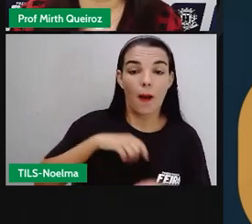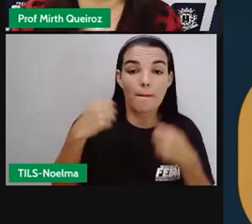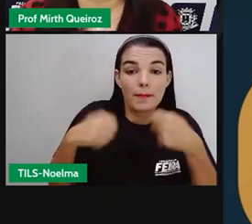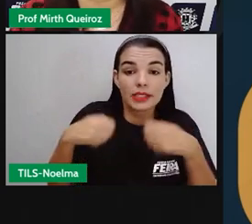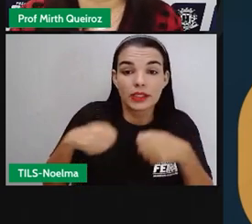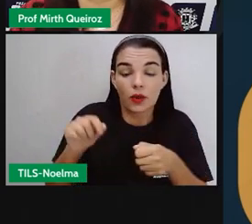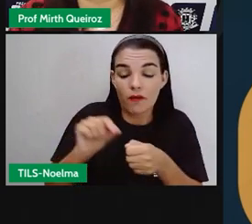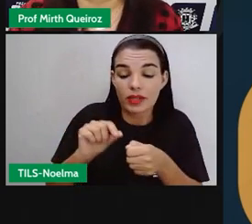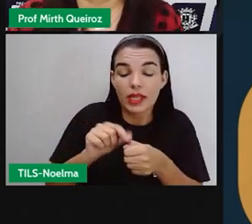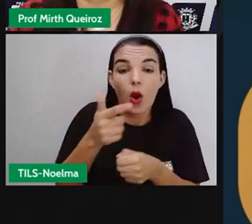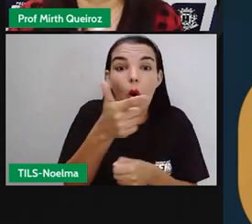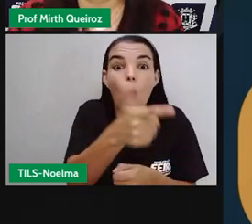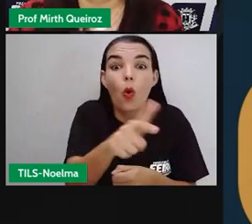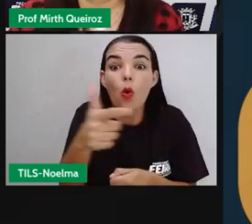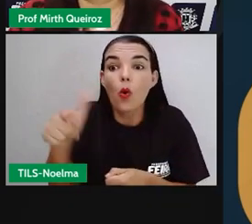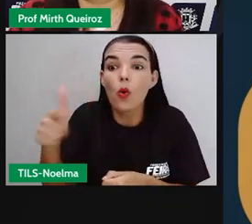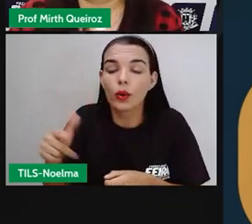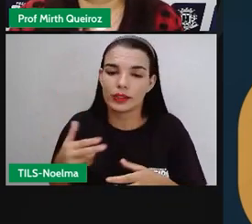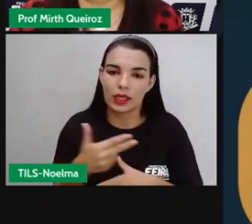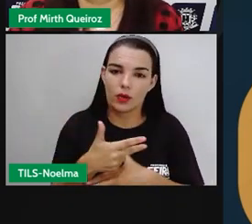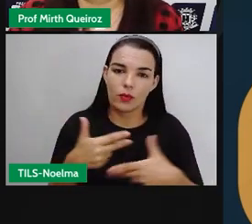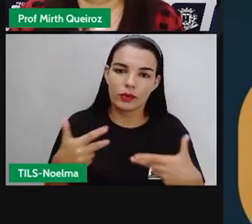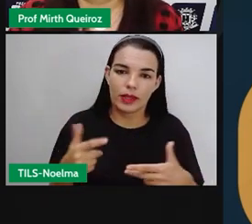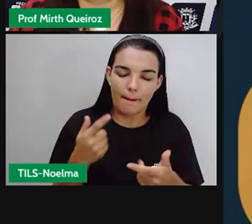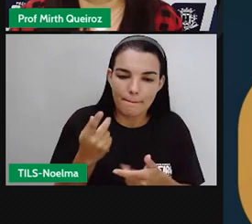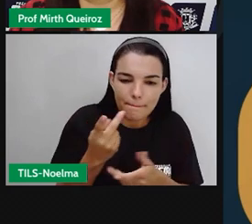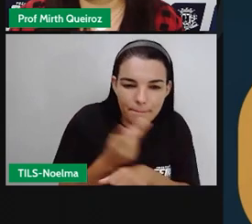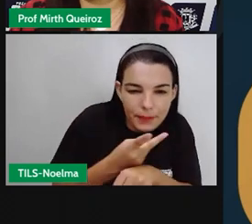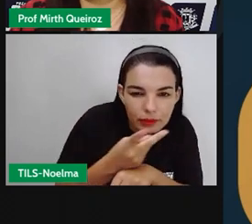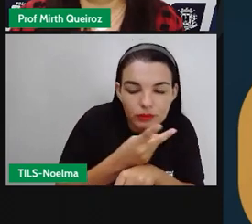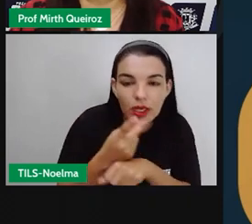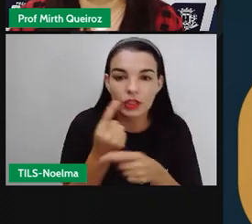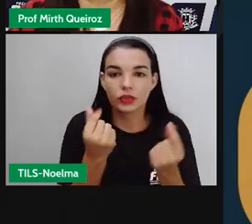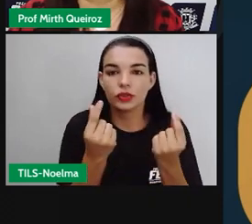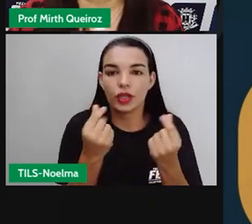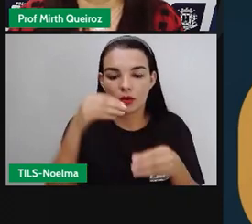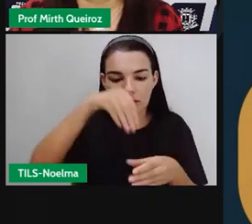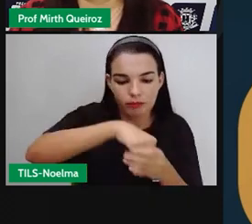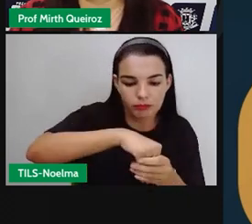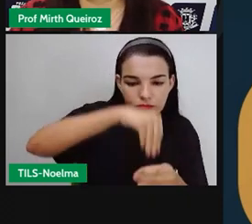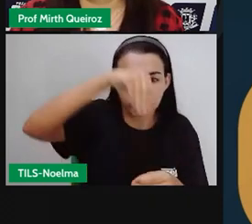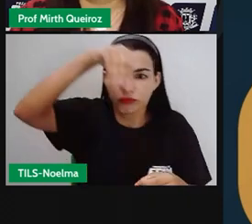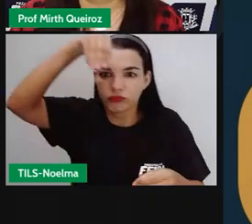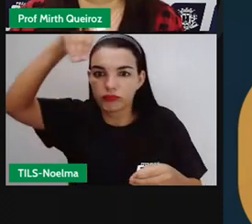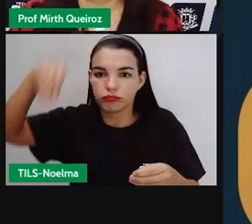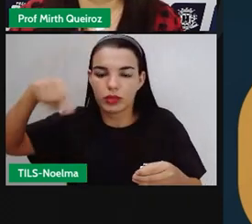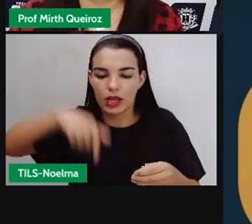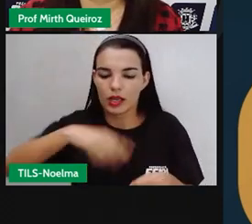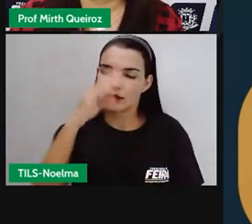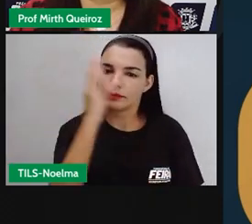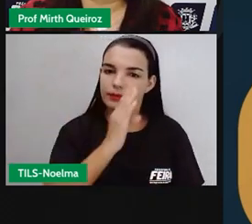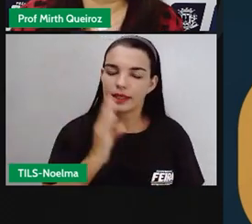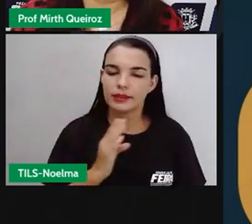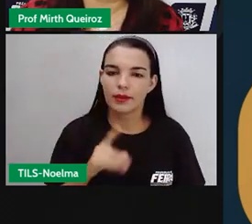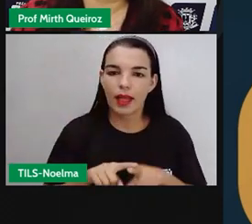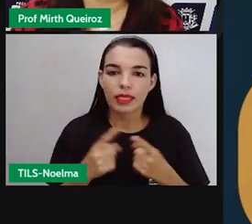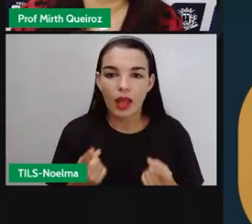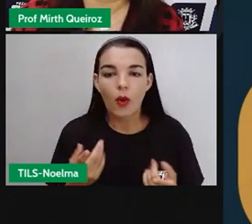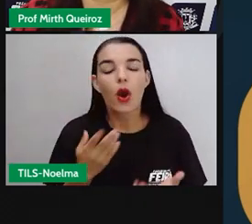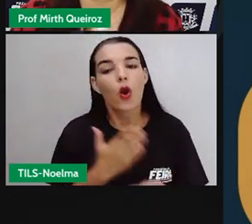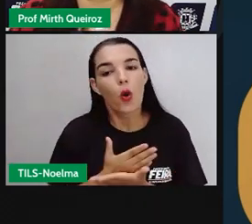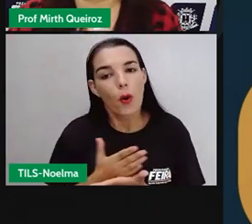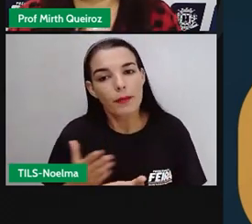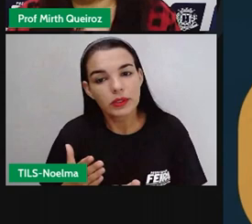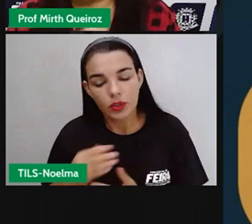comercializado e, assim, ele tivesse uma economia bem razoável, né? E foi aí que começou